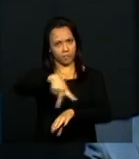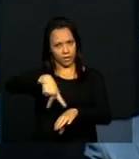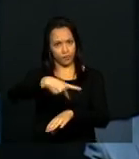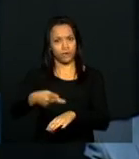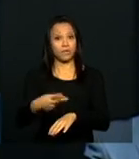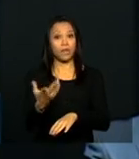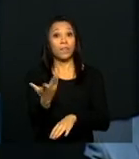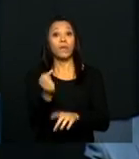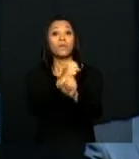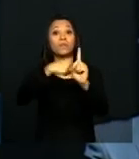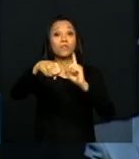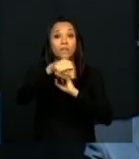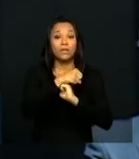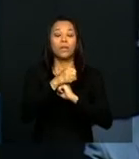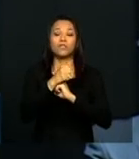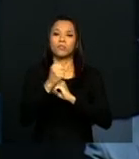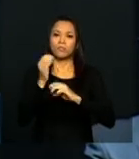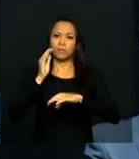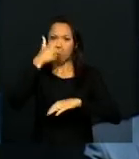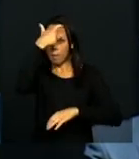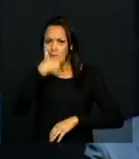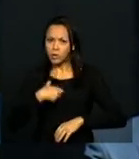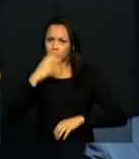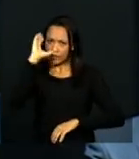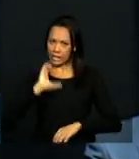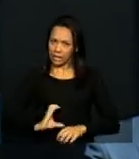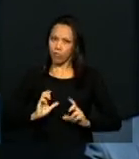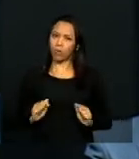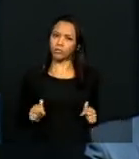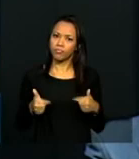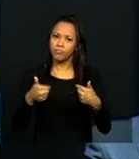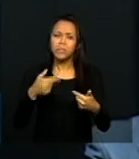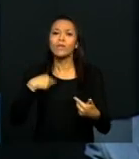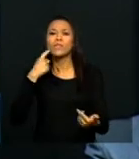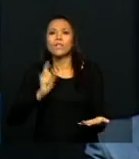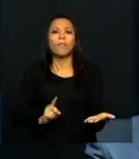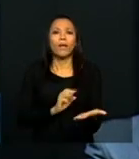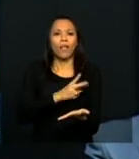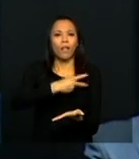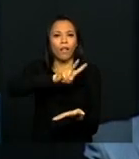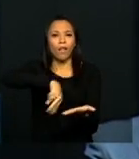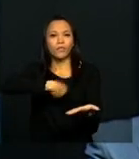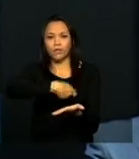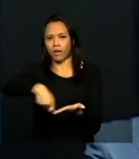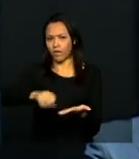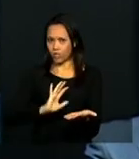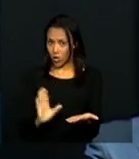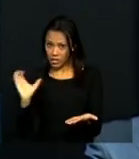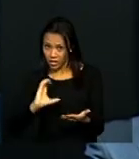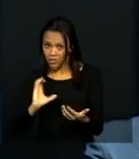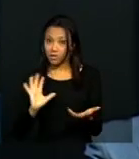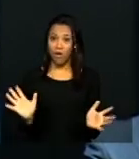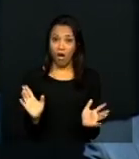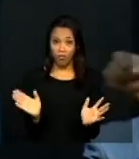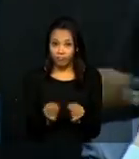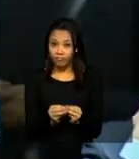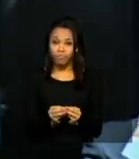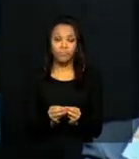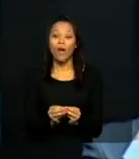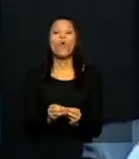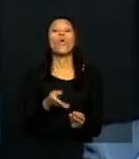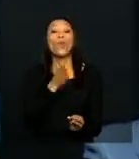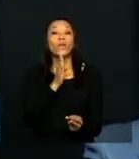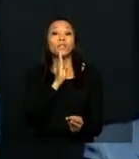em uma sociedade democrática, não basta saber apenas ler, escrever e as ciências. Ele precisa conhecer a sociedade